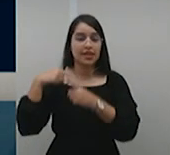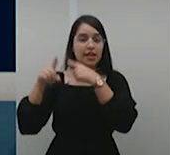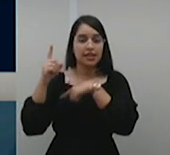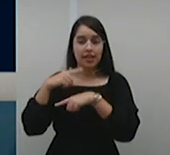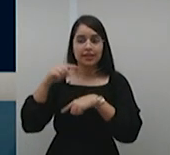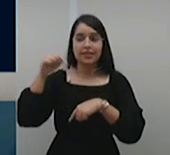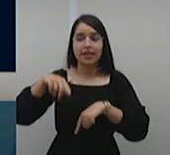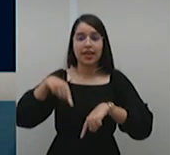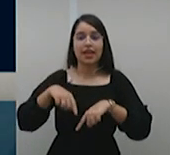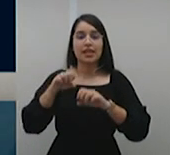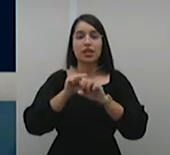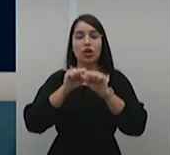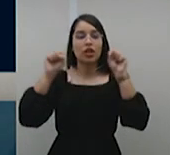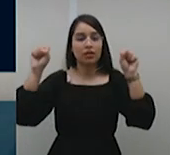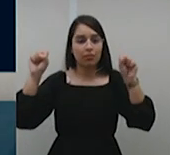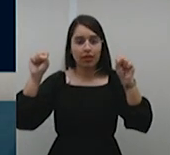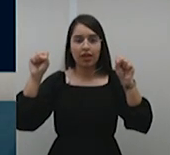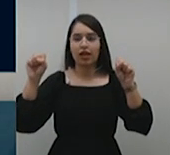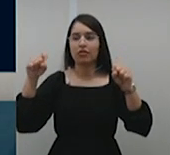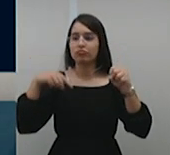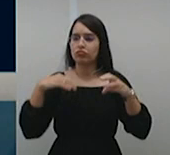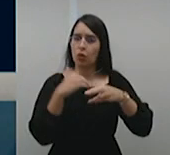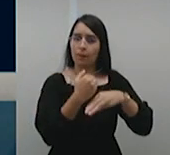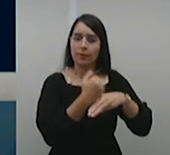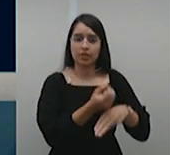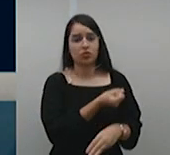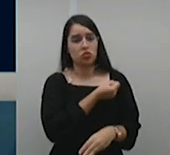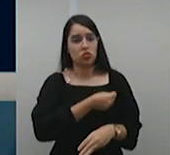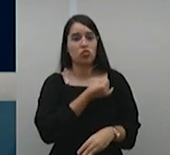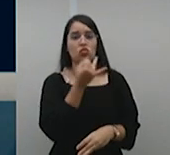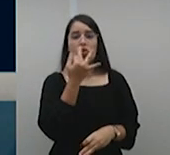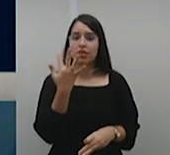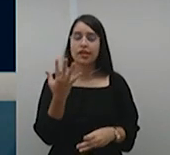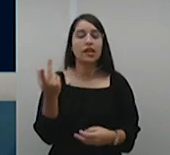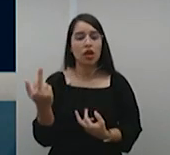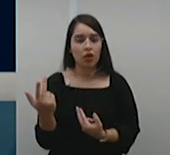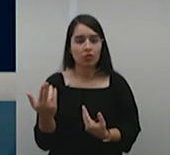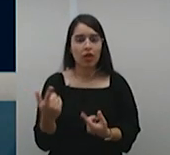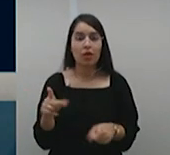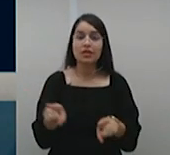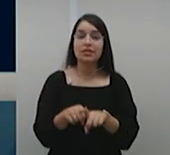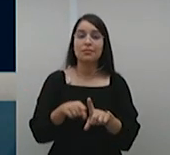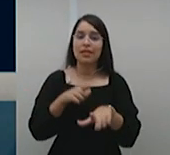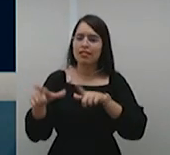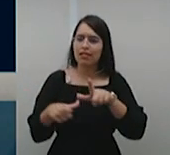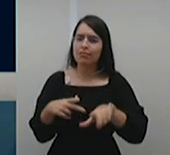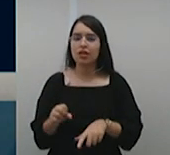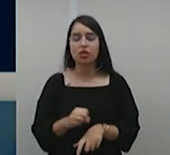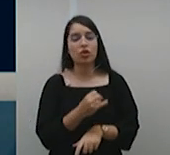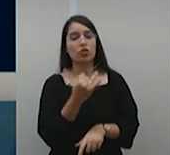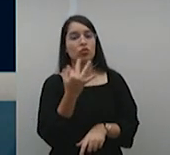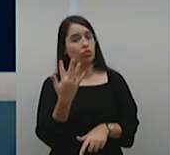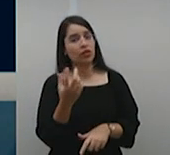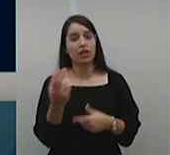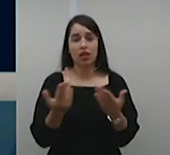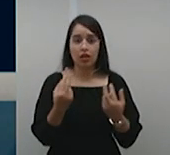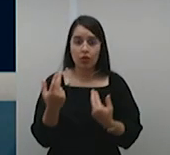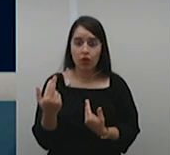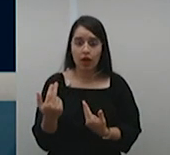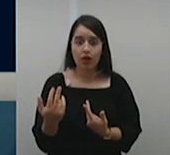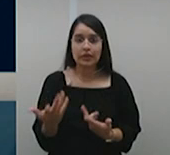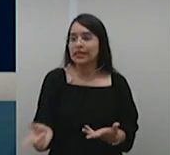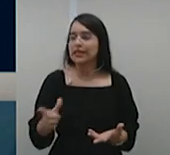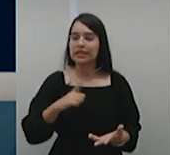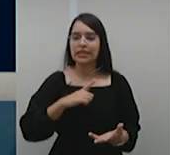de ministros e praticamente a mesma força de trabalho, recebia um terço deste volume. Neste